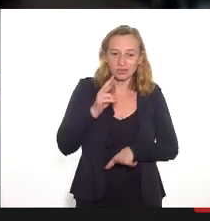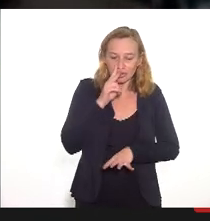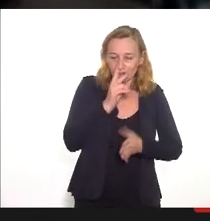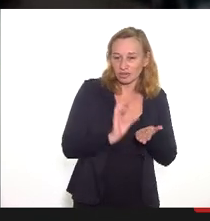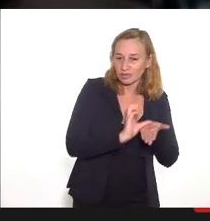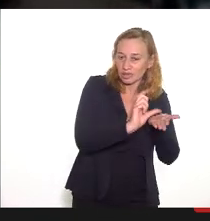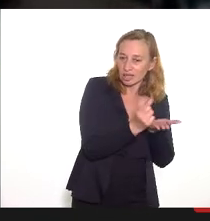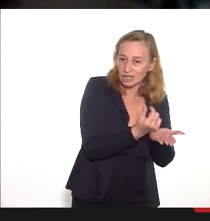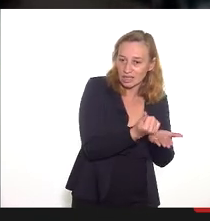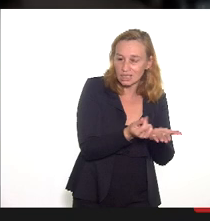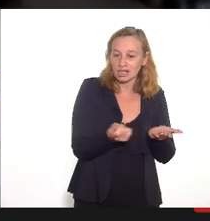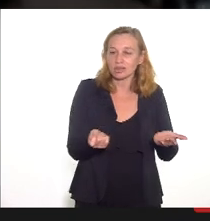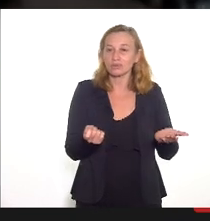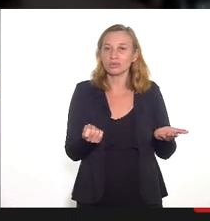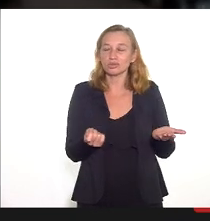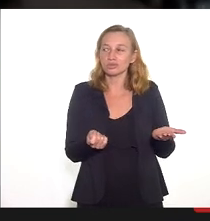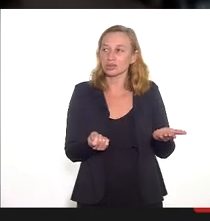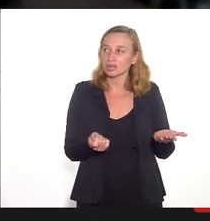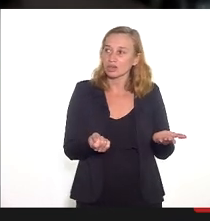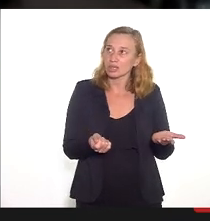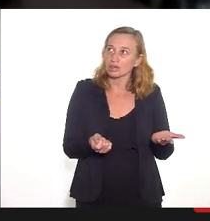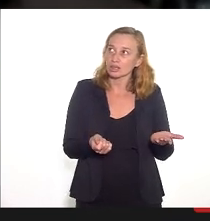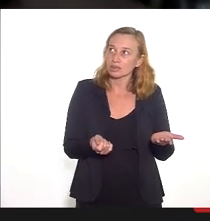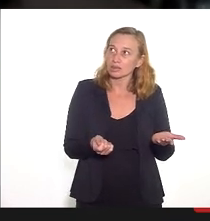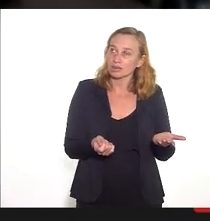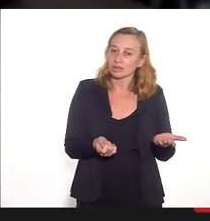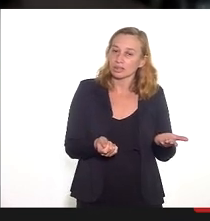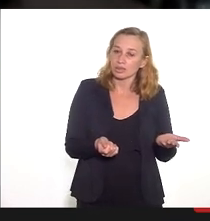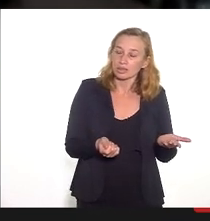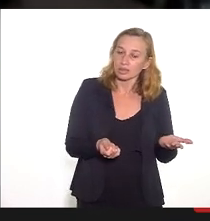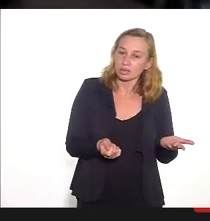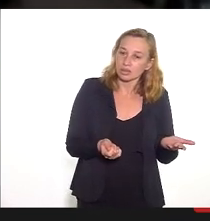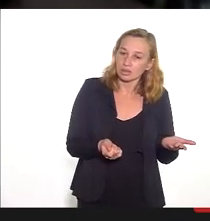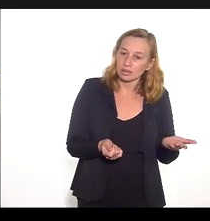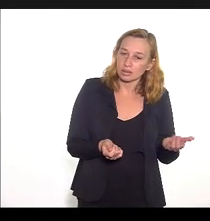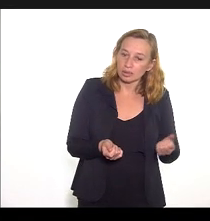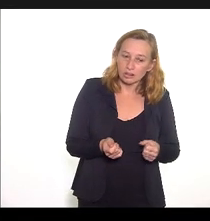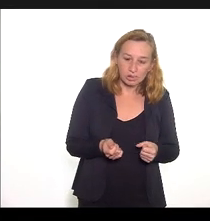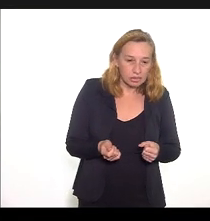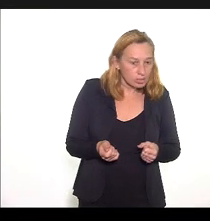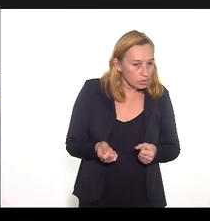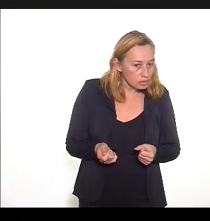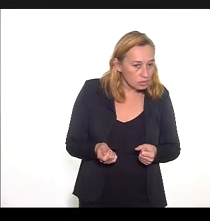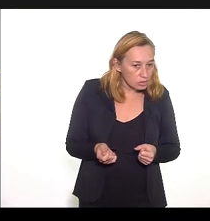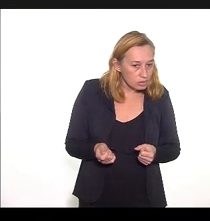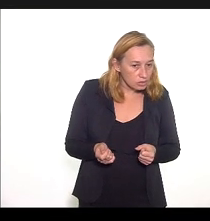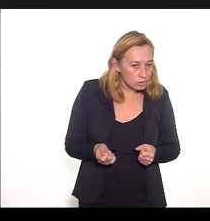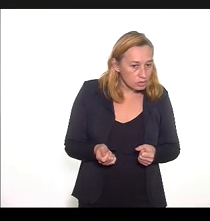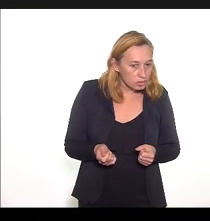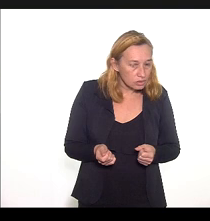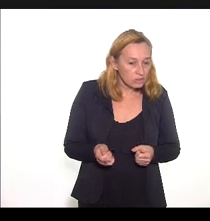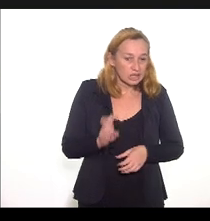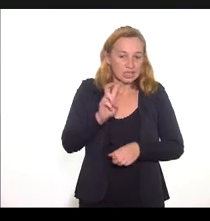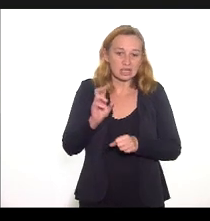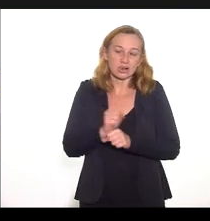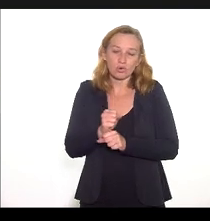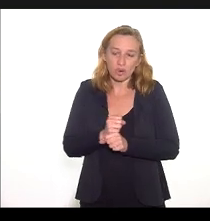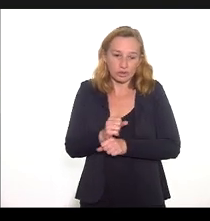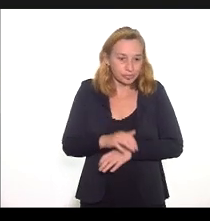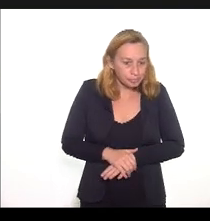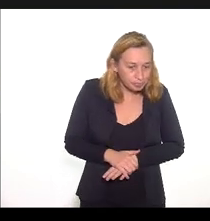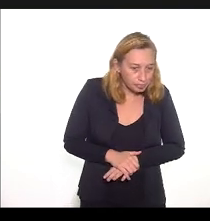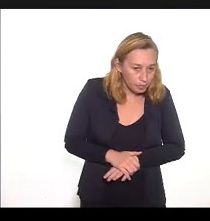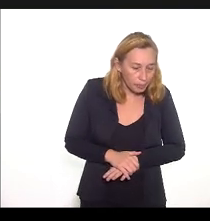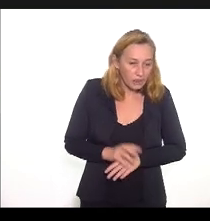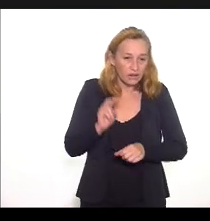complementar de recursos financeiros oriundos da Seneira, com previsão de execução em cinco anos. No âmbito